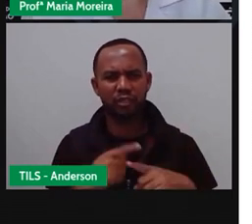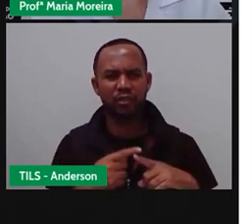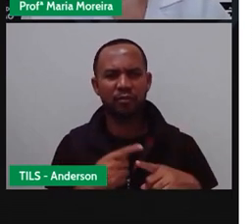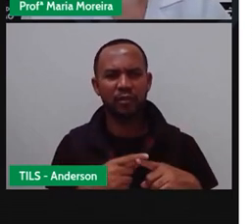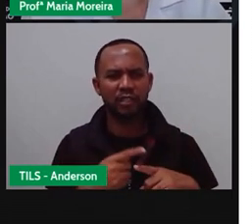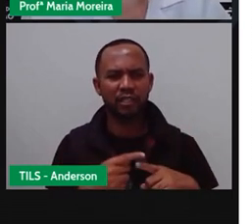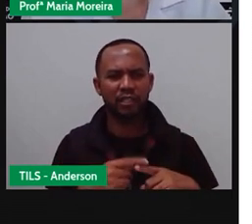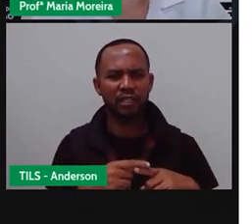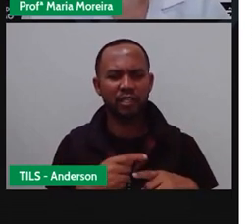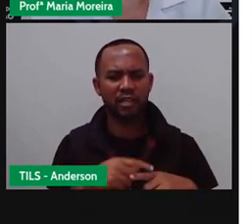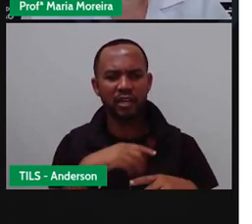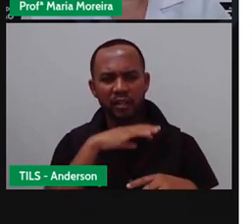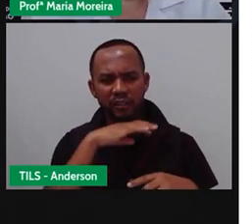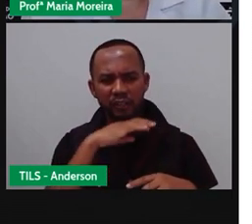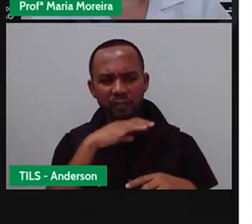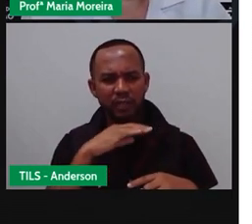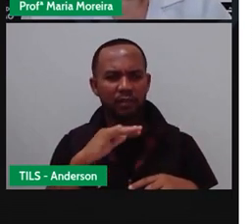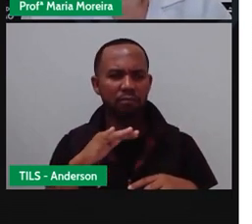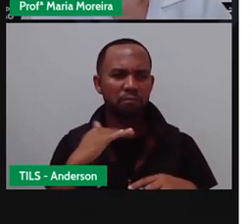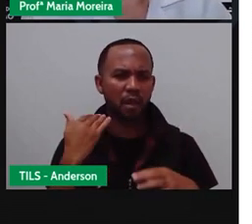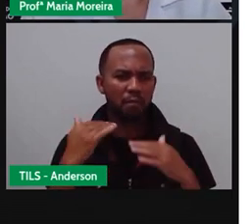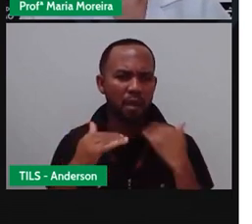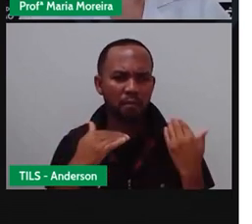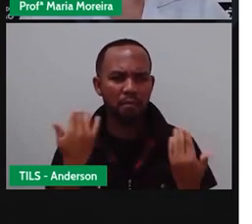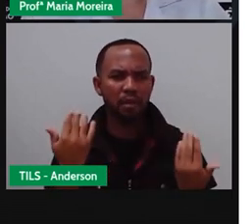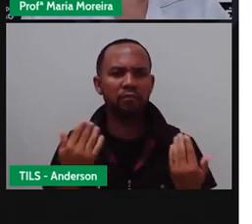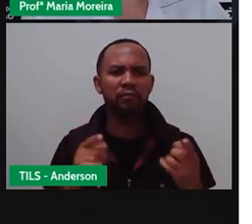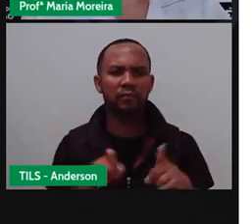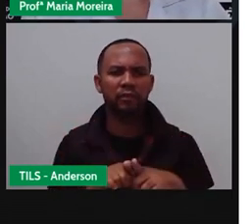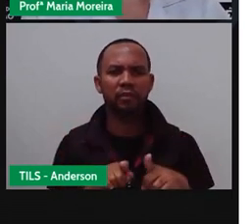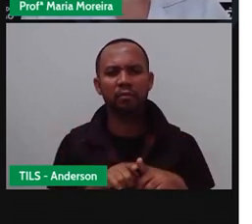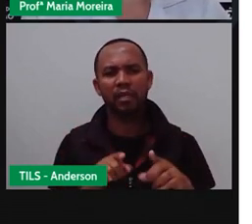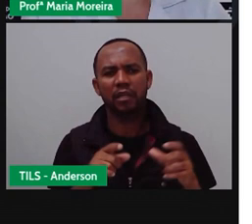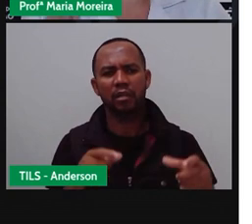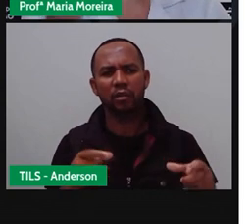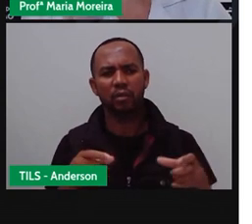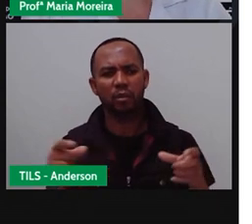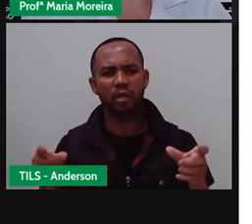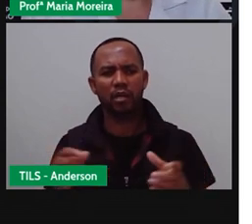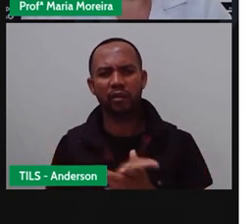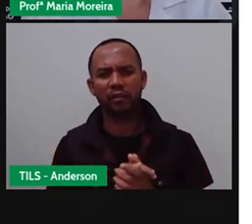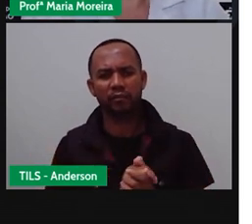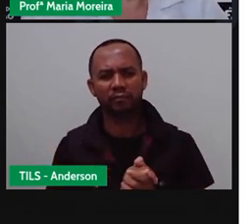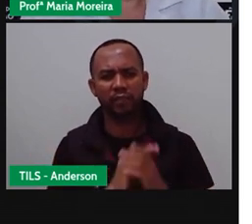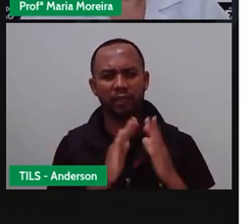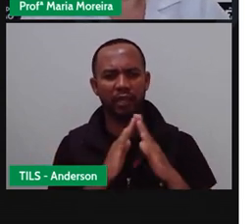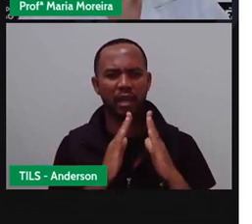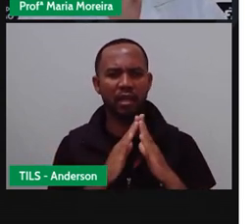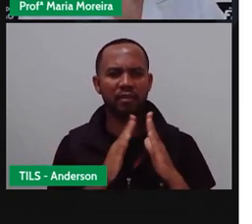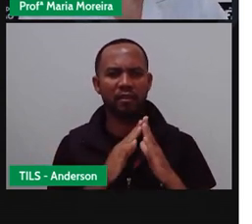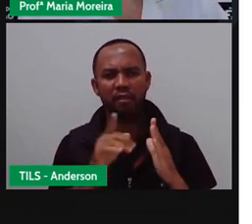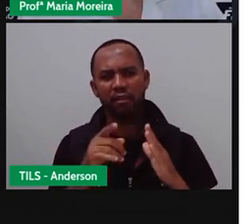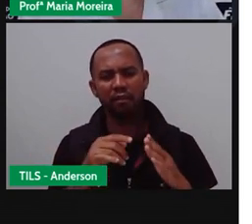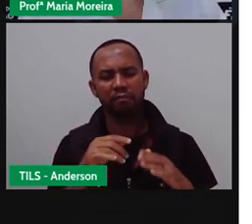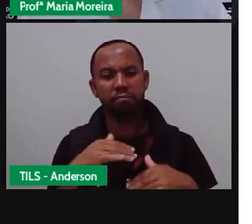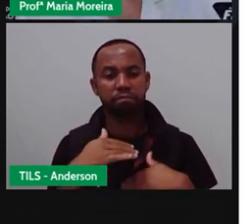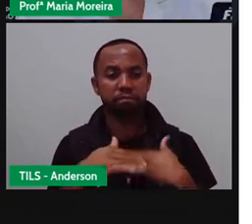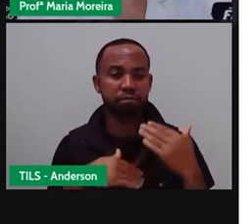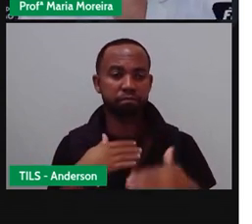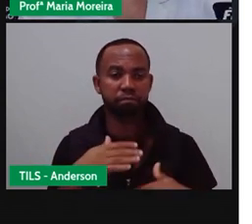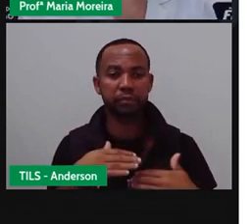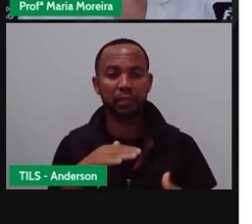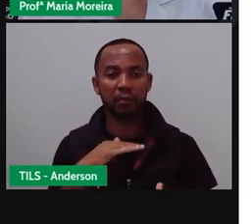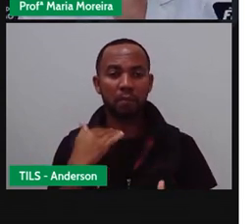houve o quê? Uma invasão do seu habitat, uma invasão do local onde ela morava, onde ela, que ainda não